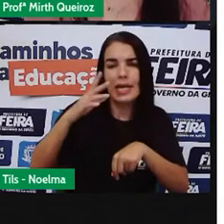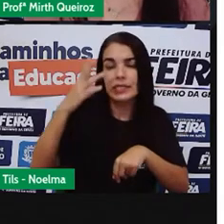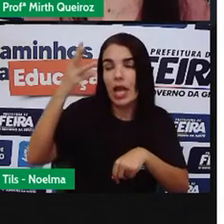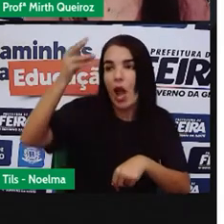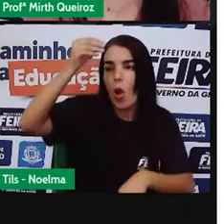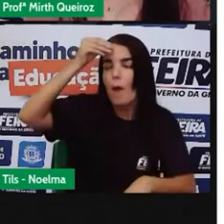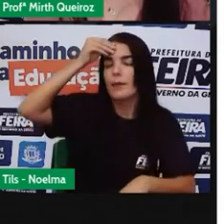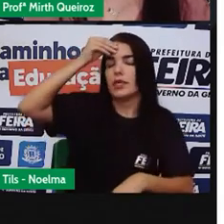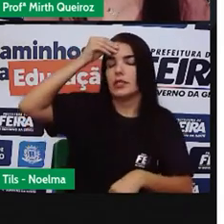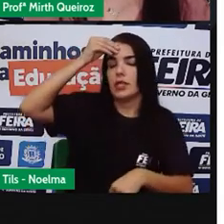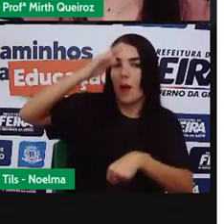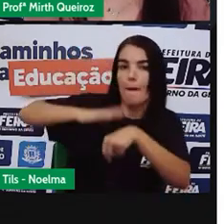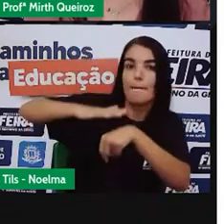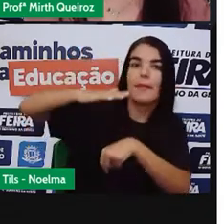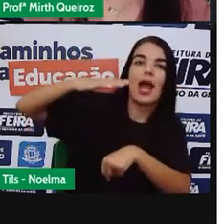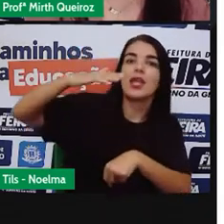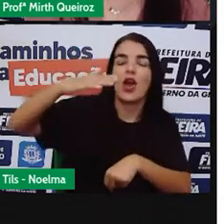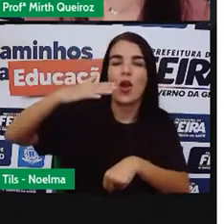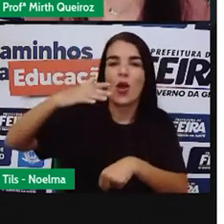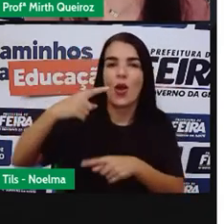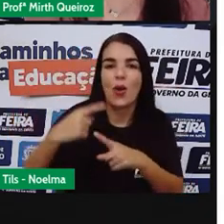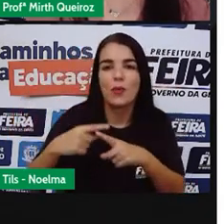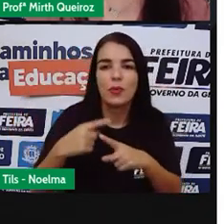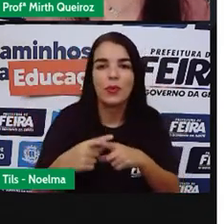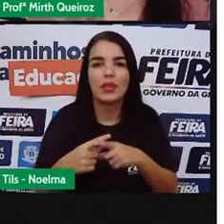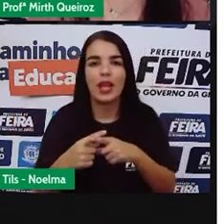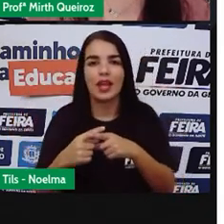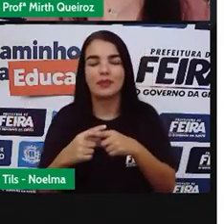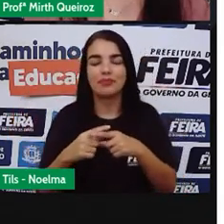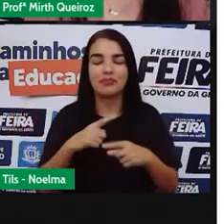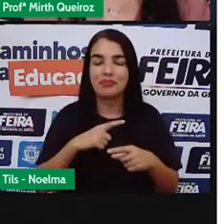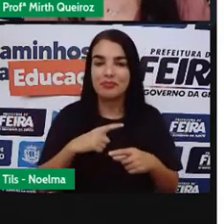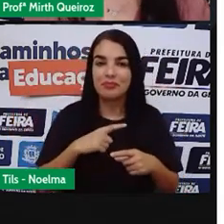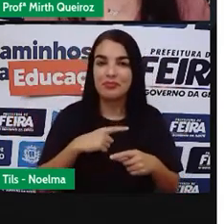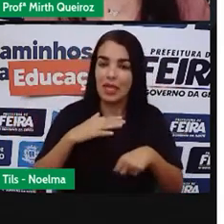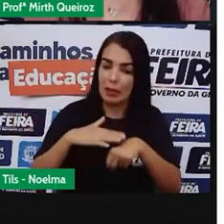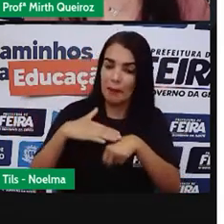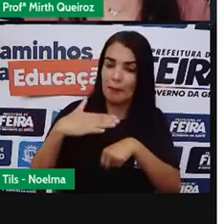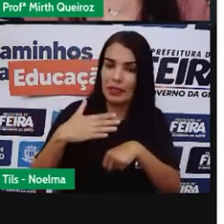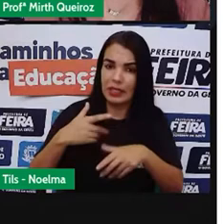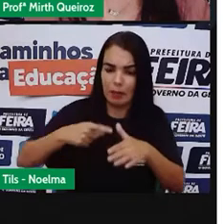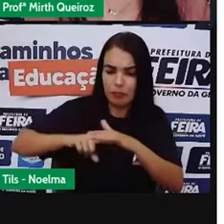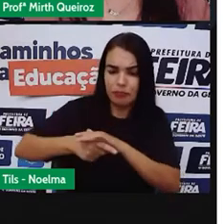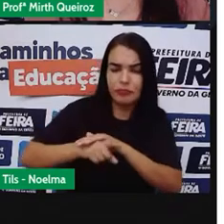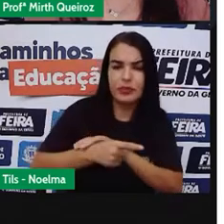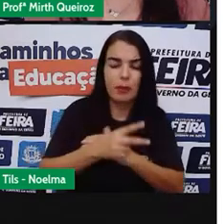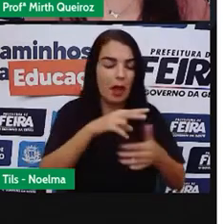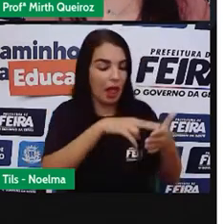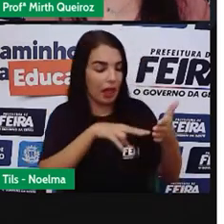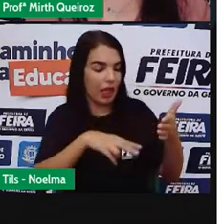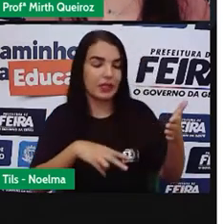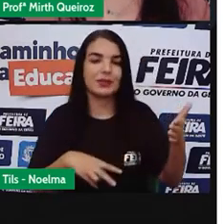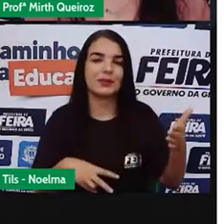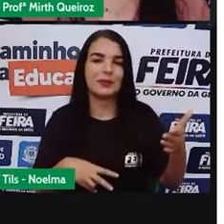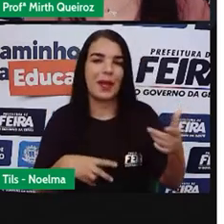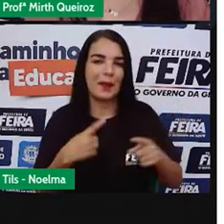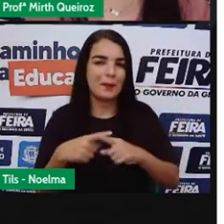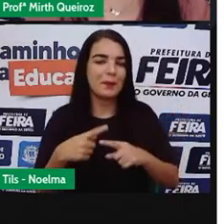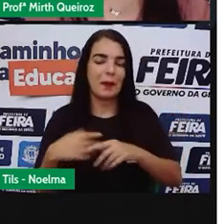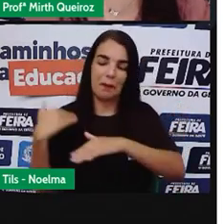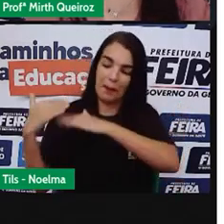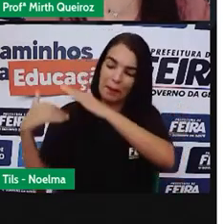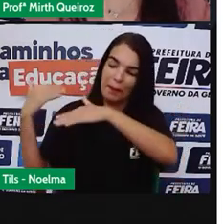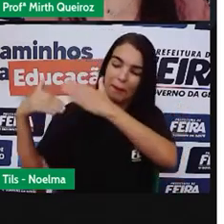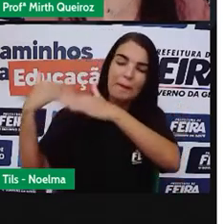compreensão é a segunda etapa, né? Do processo aí de uma leitura interpretativa, para chegar na